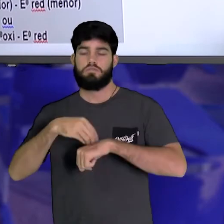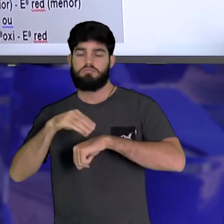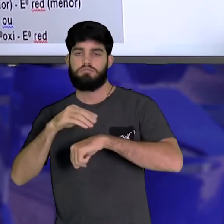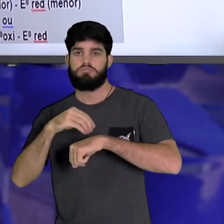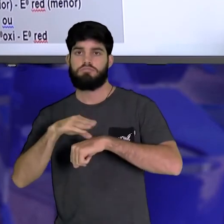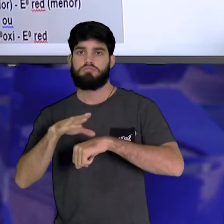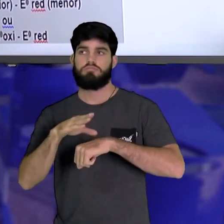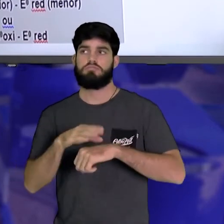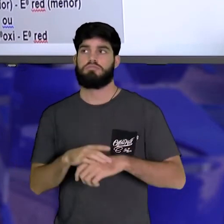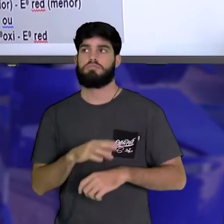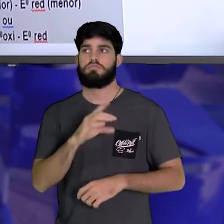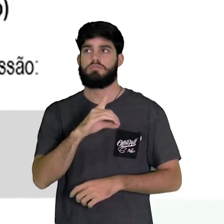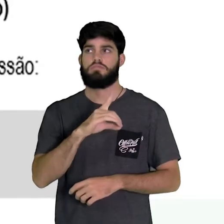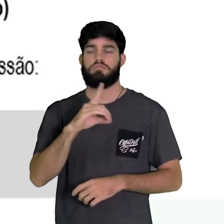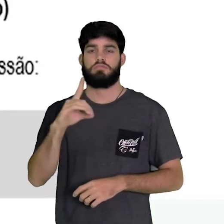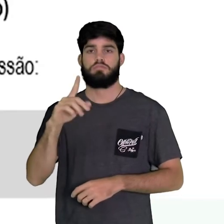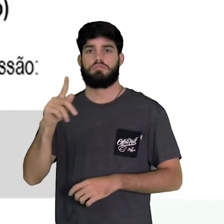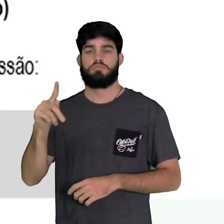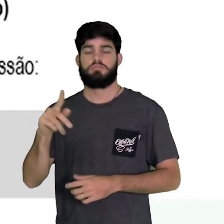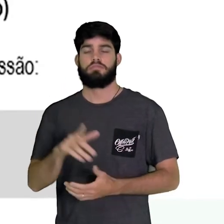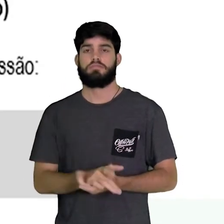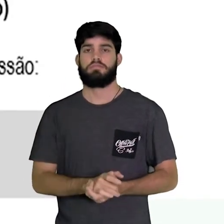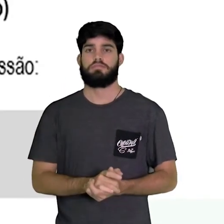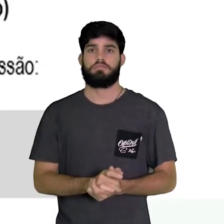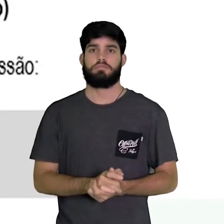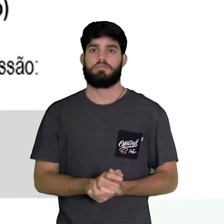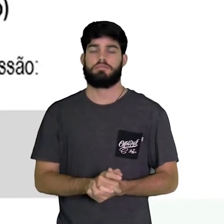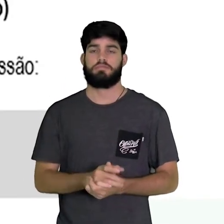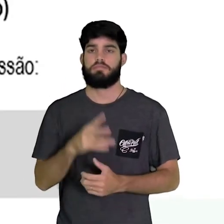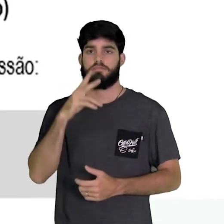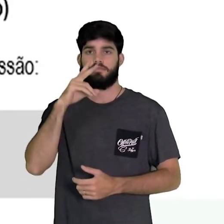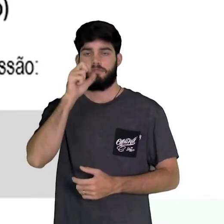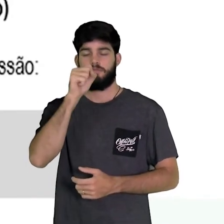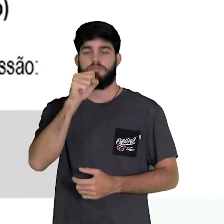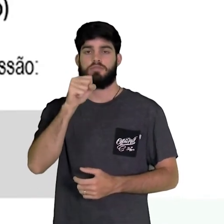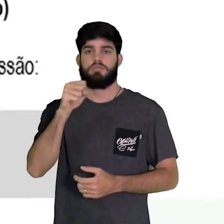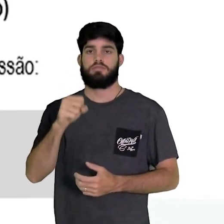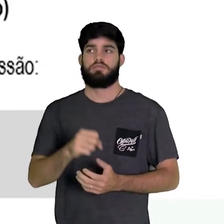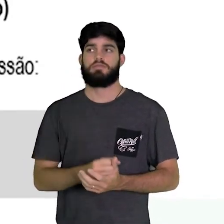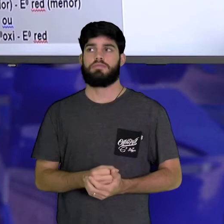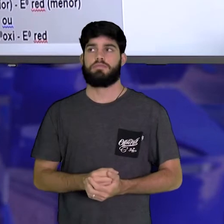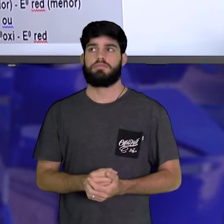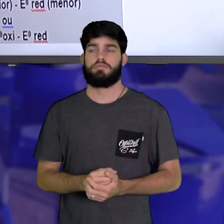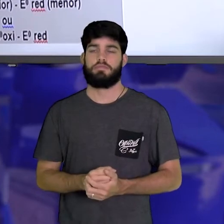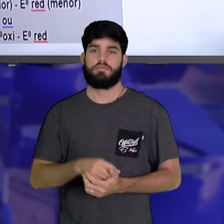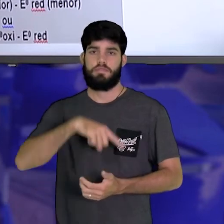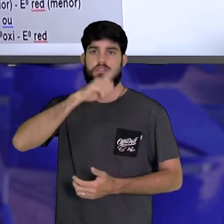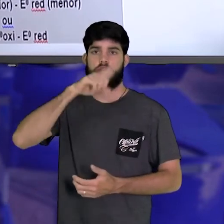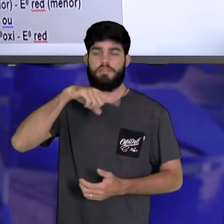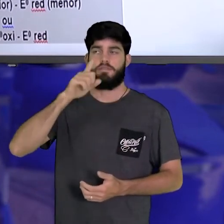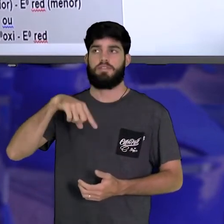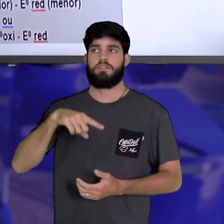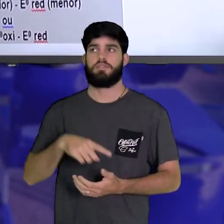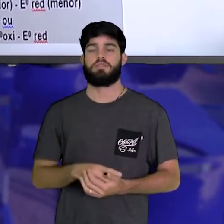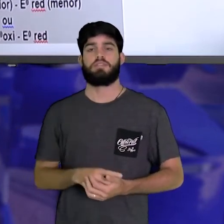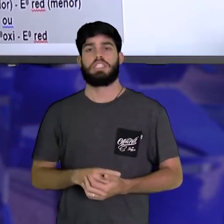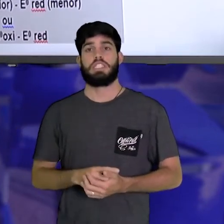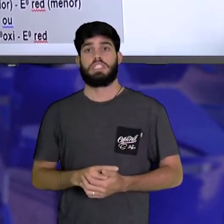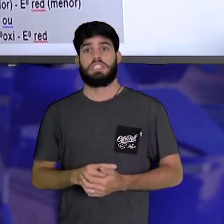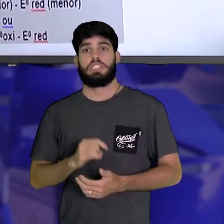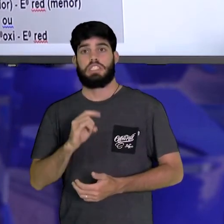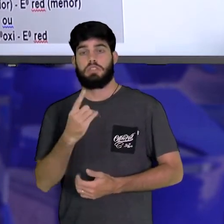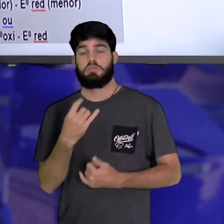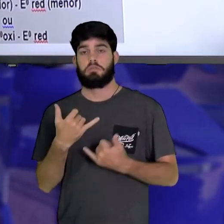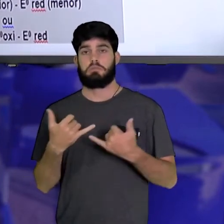Essa DDP aqui, essa variação da força eletromotriz, a variação da voltagem, quando uma pilha